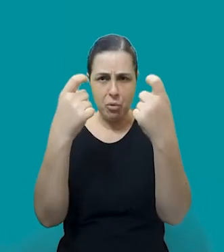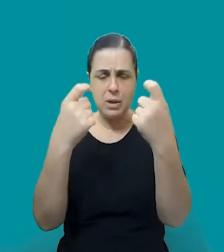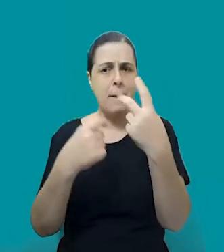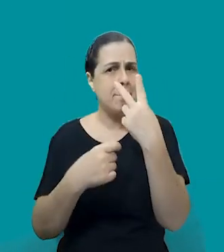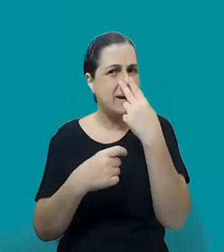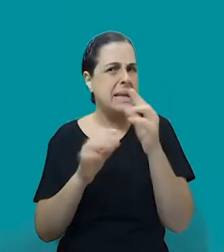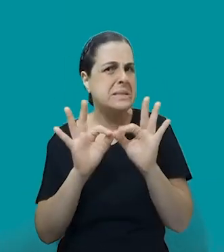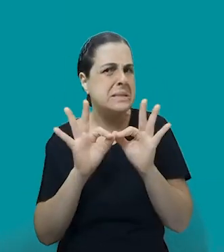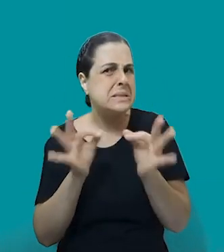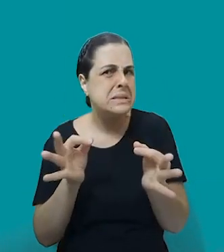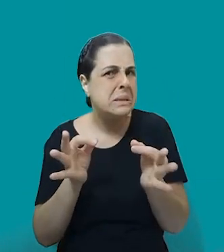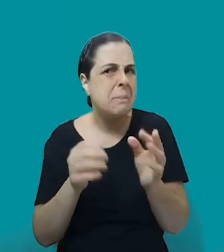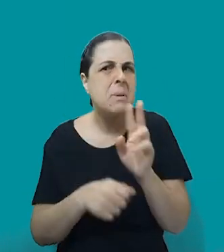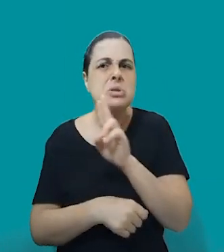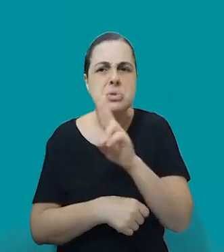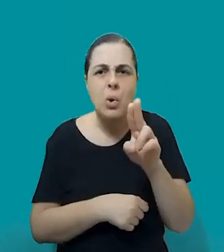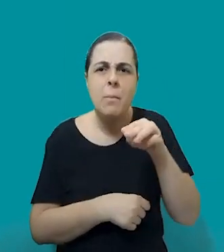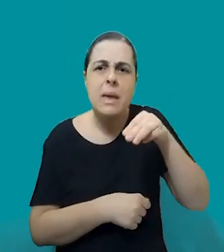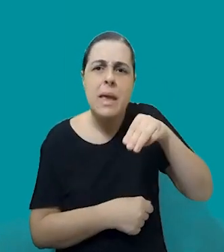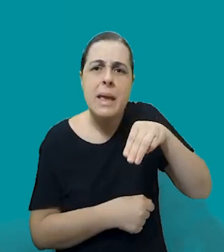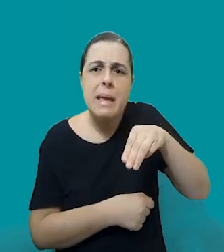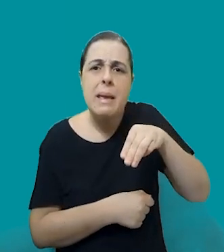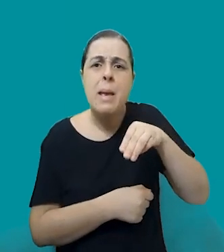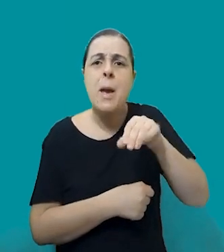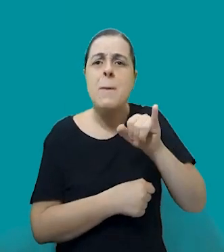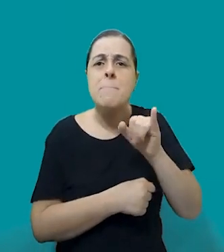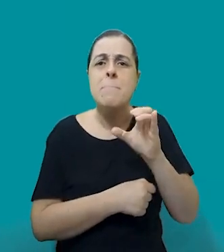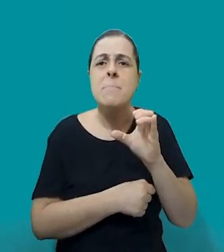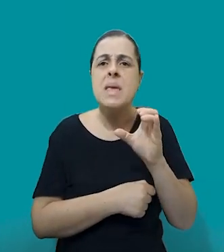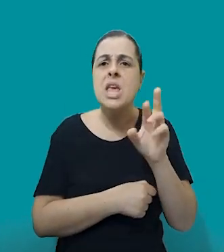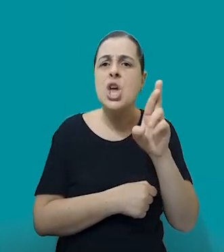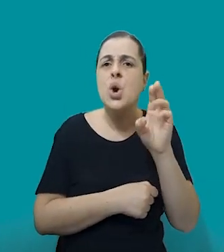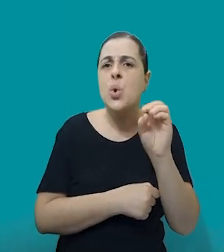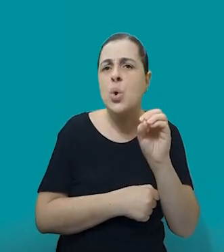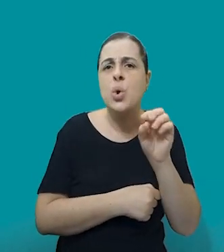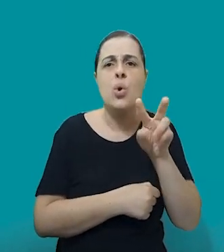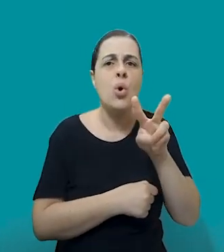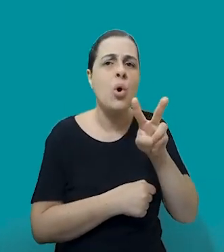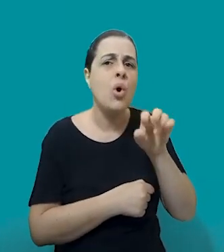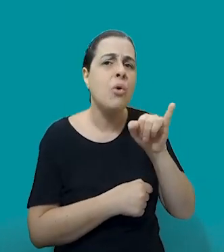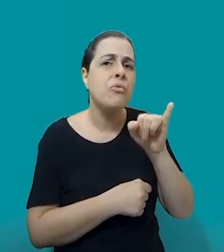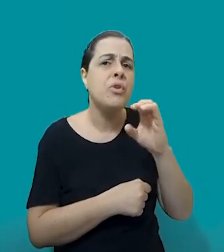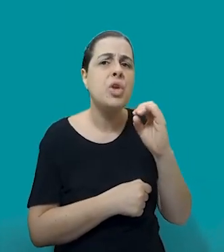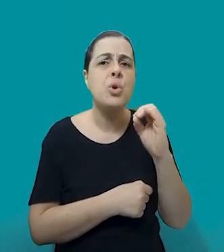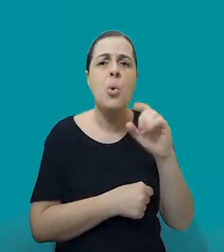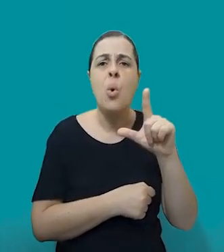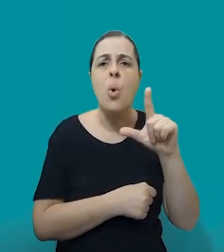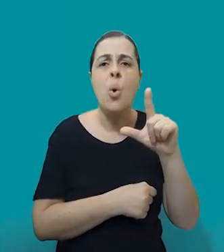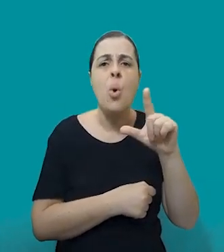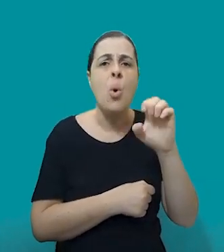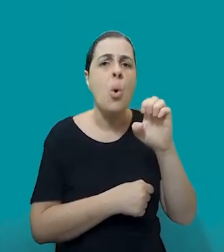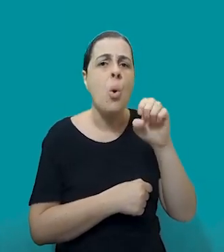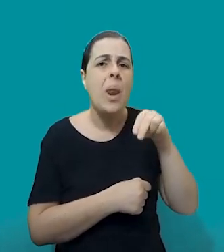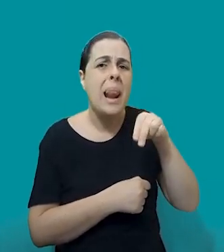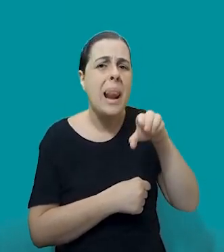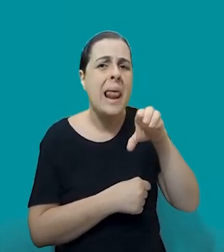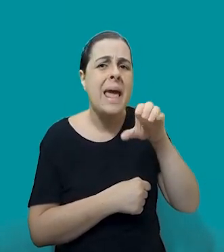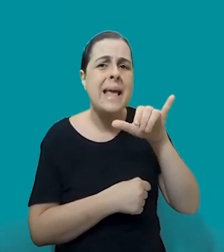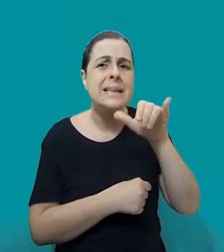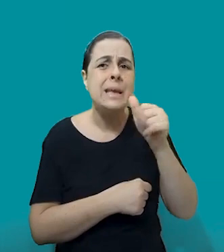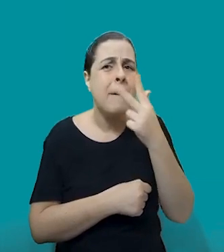gosto muito de chamar micro violências porque parece que a gente está qualificando como uma menor violência quando não é, diminuindo, né? Quando não é.